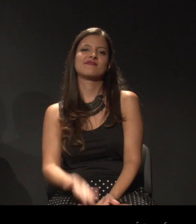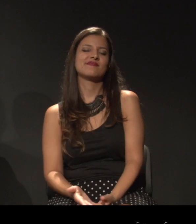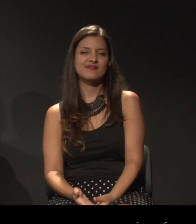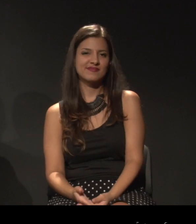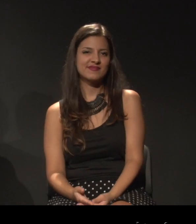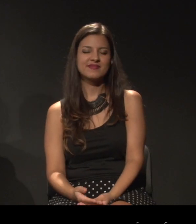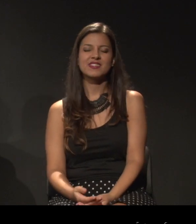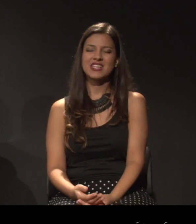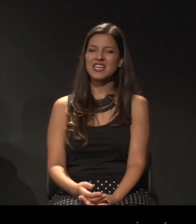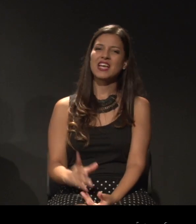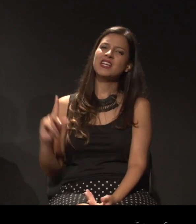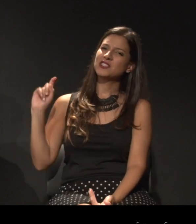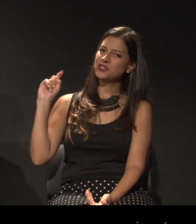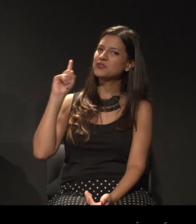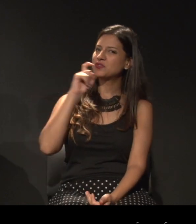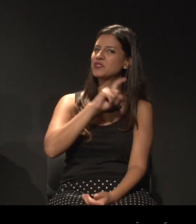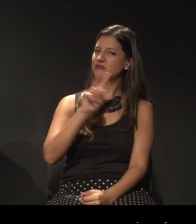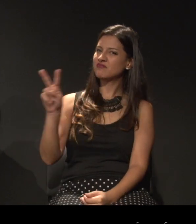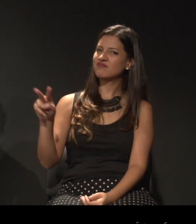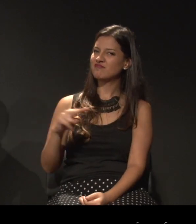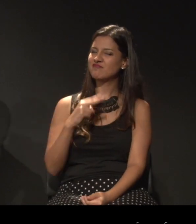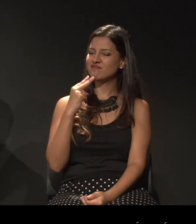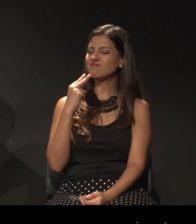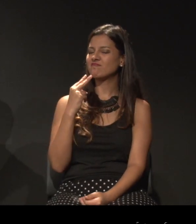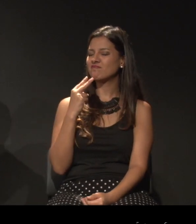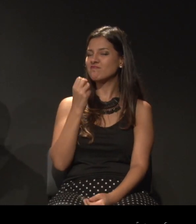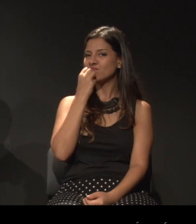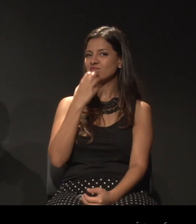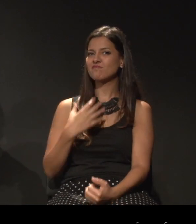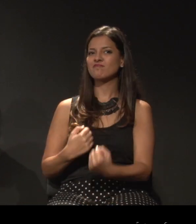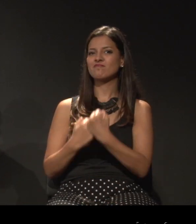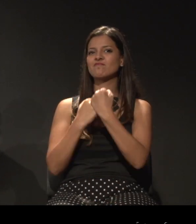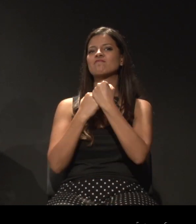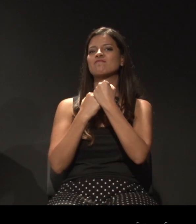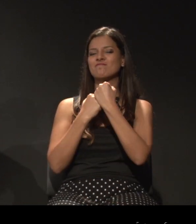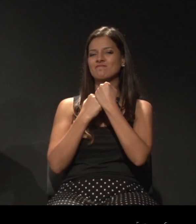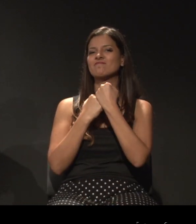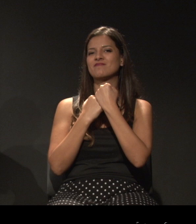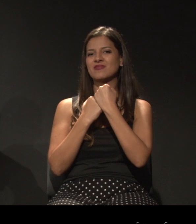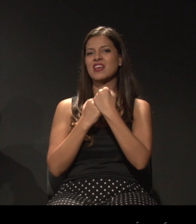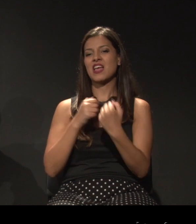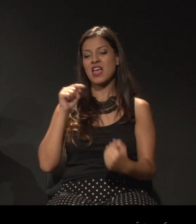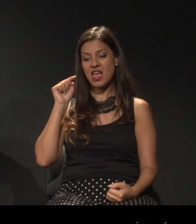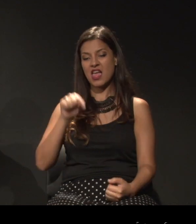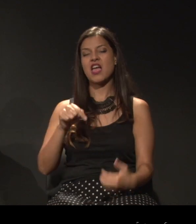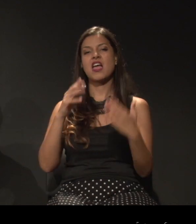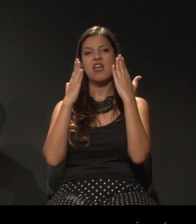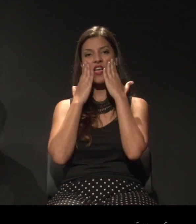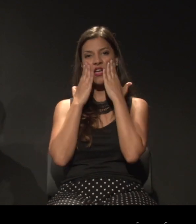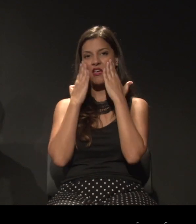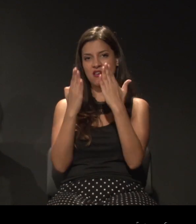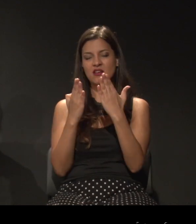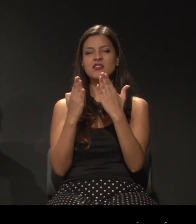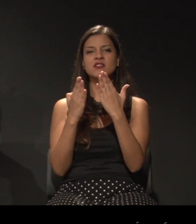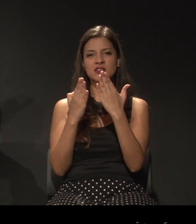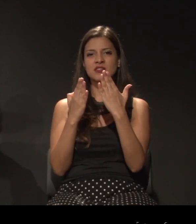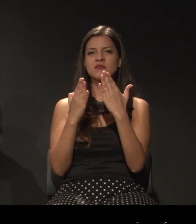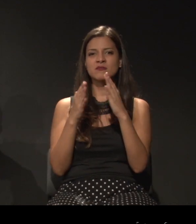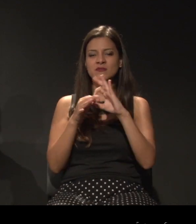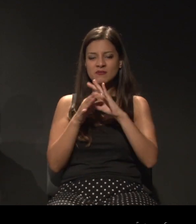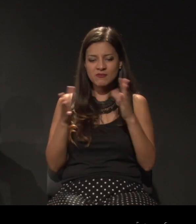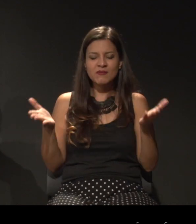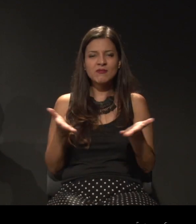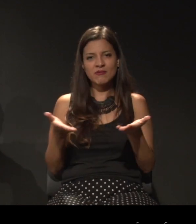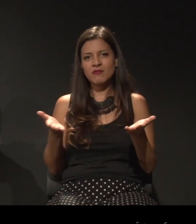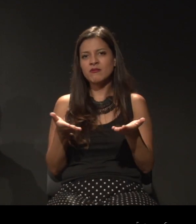um reconhecimento de que essa estética contemporânea